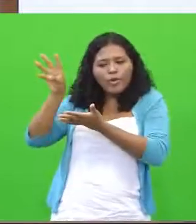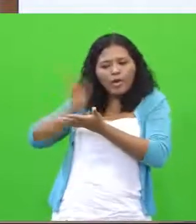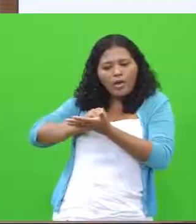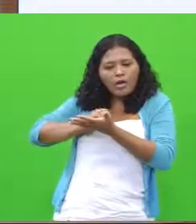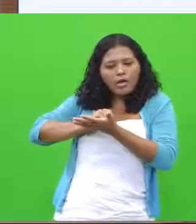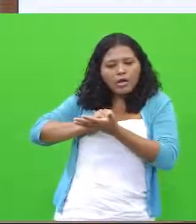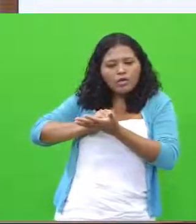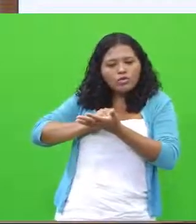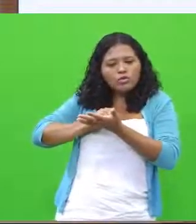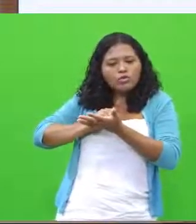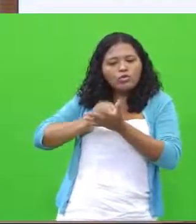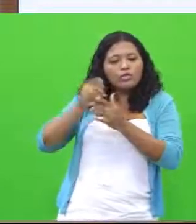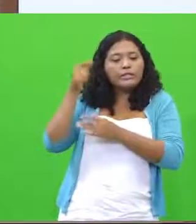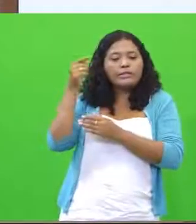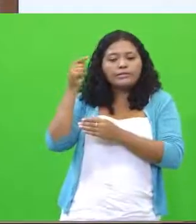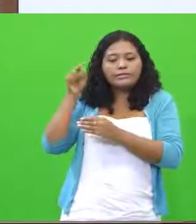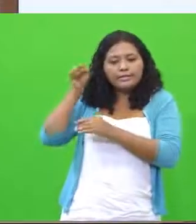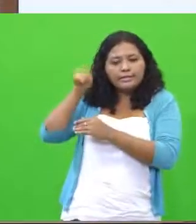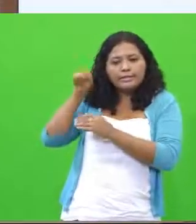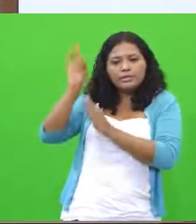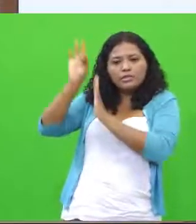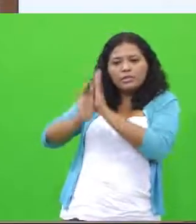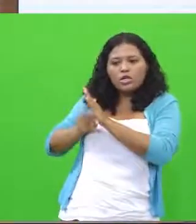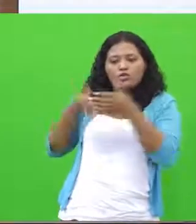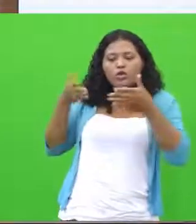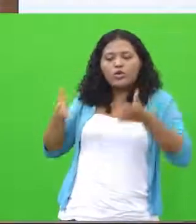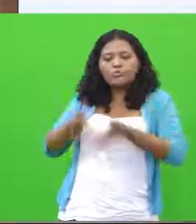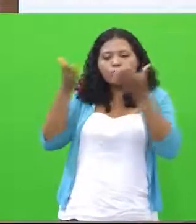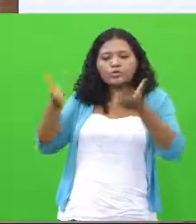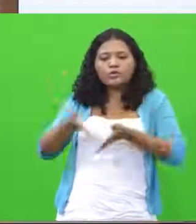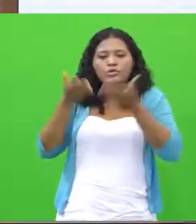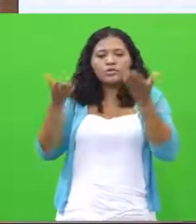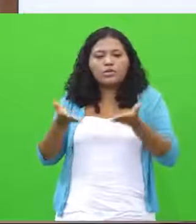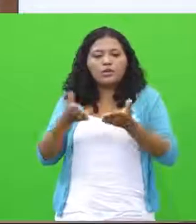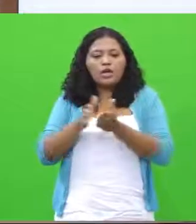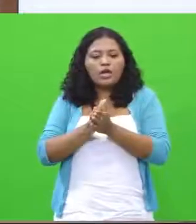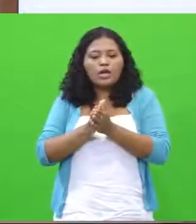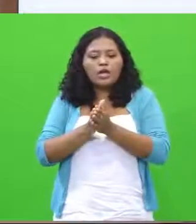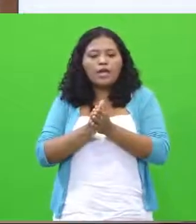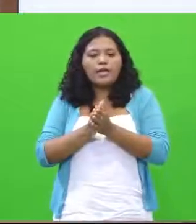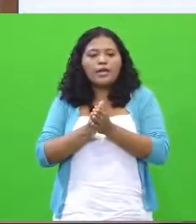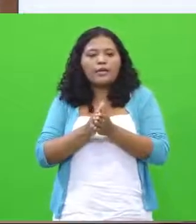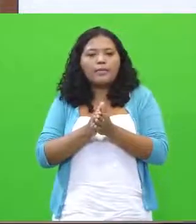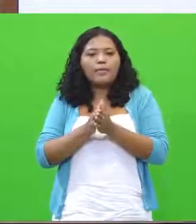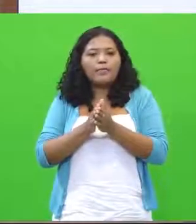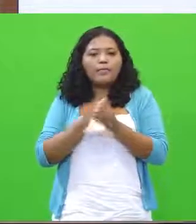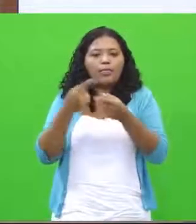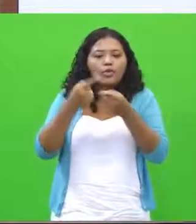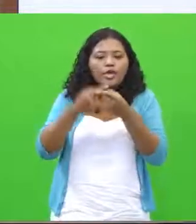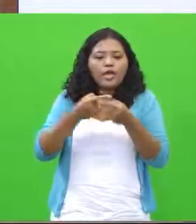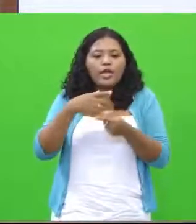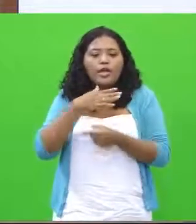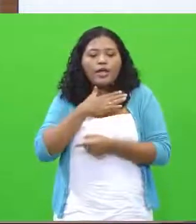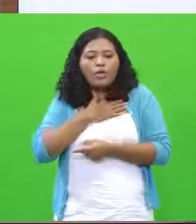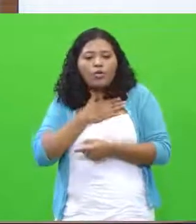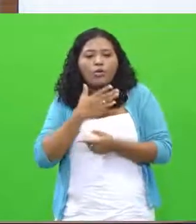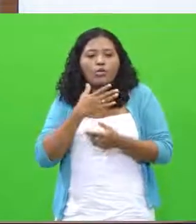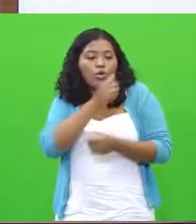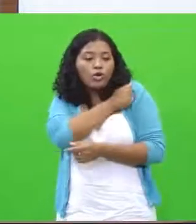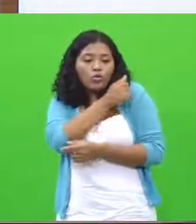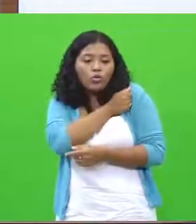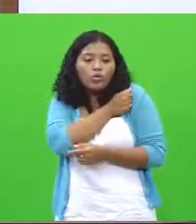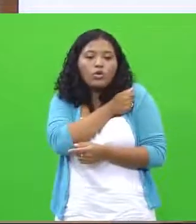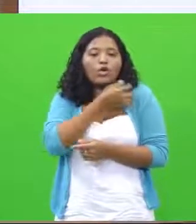dos textos motivadores. Eu tentei conectá-las perfeitamente, coberam perfeitamente, mas vão ser